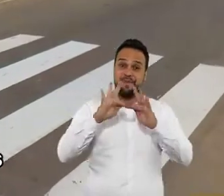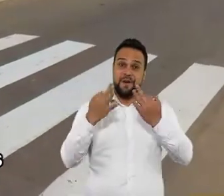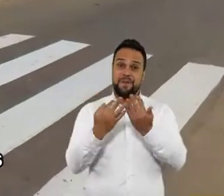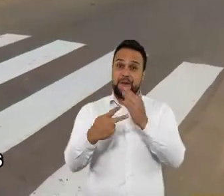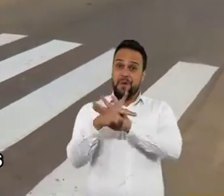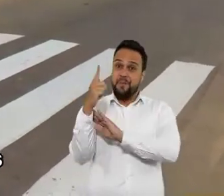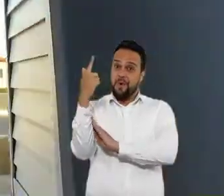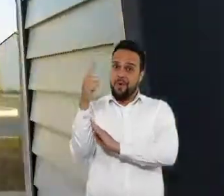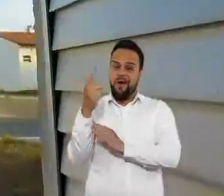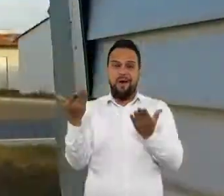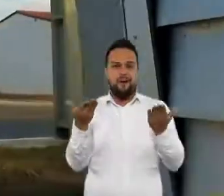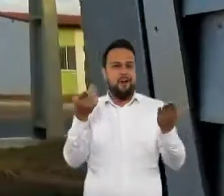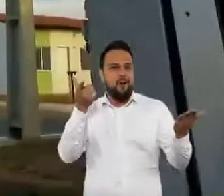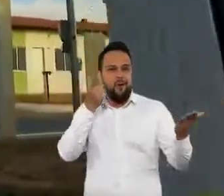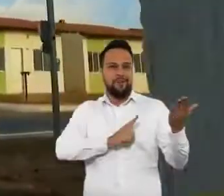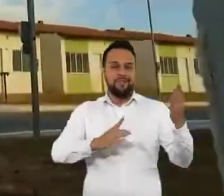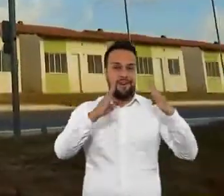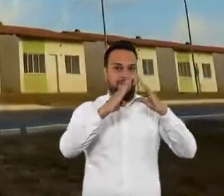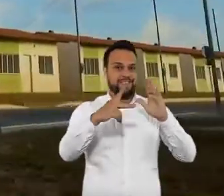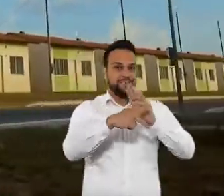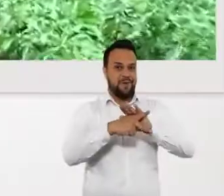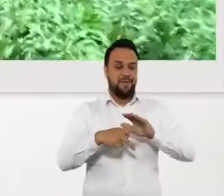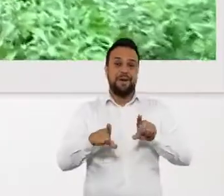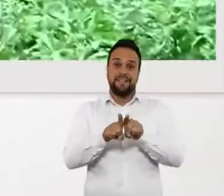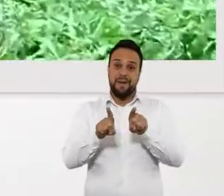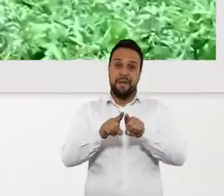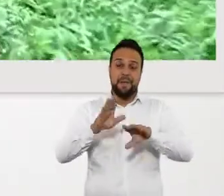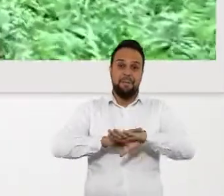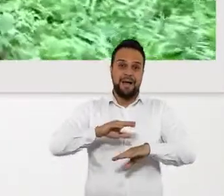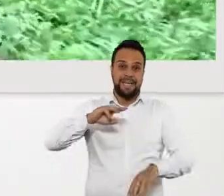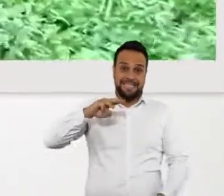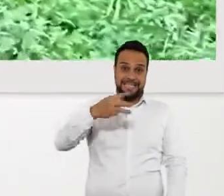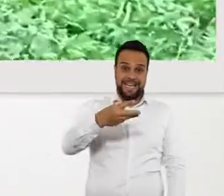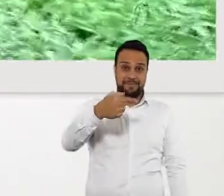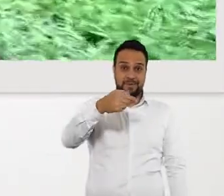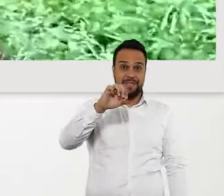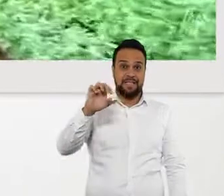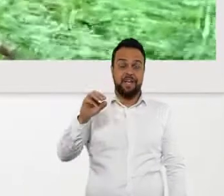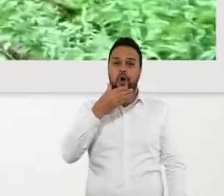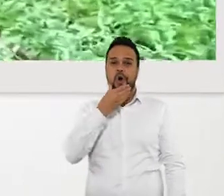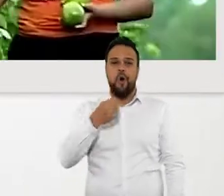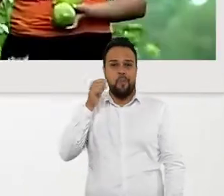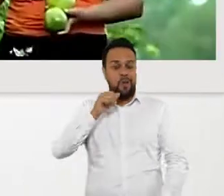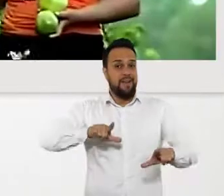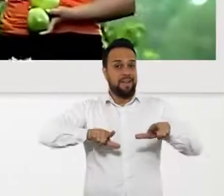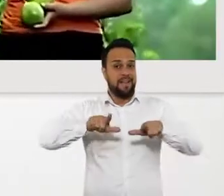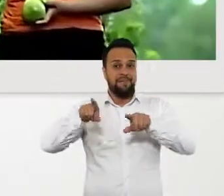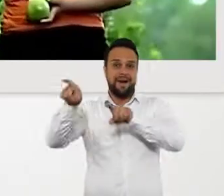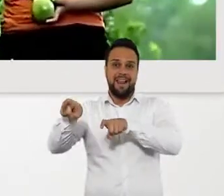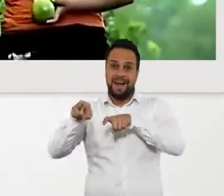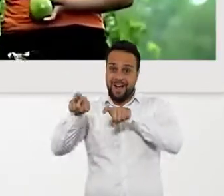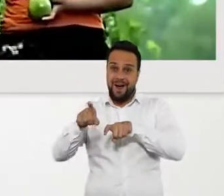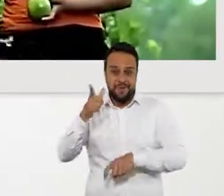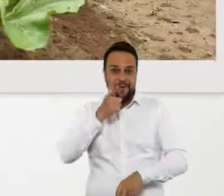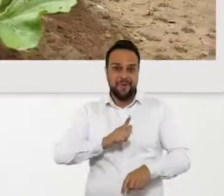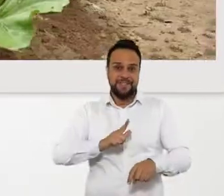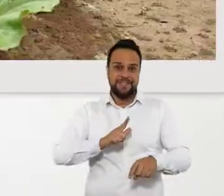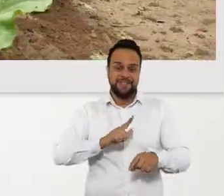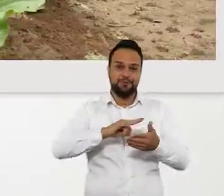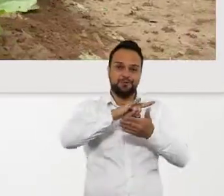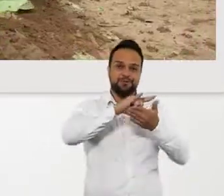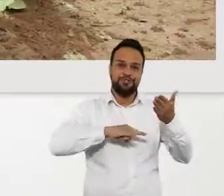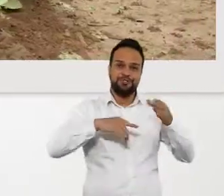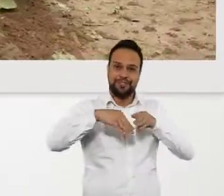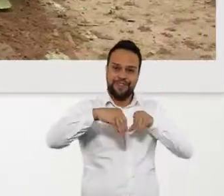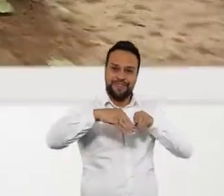famílias goianas que agora têm uma casa própria. E para mais de 3.700 homens e mulheres do campo que conquistaram